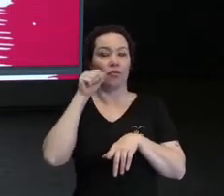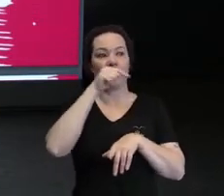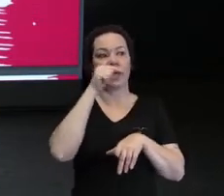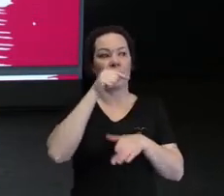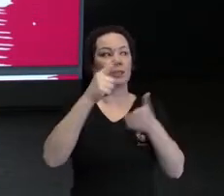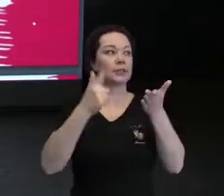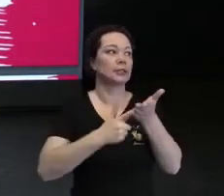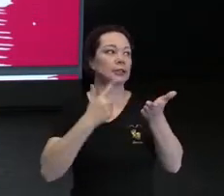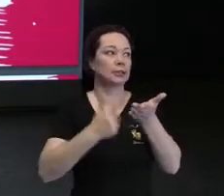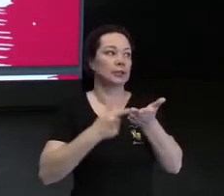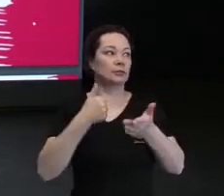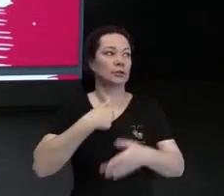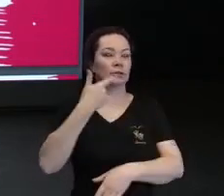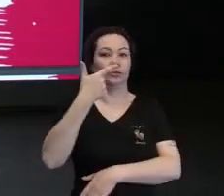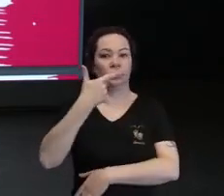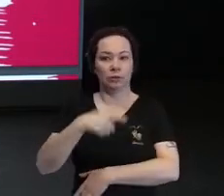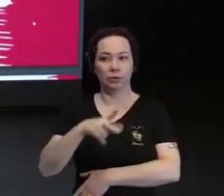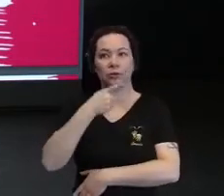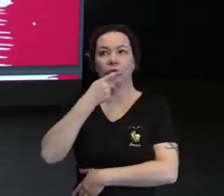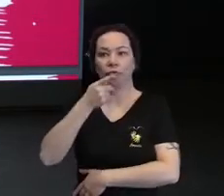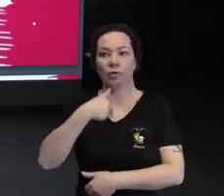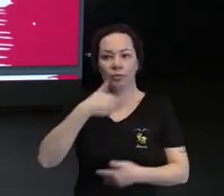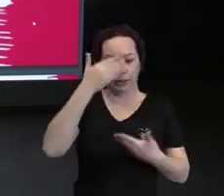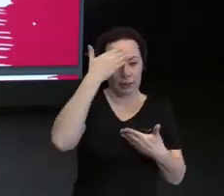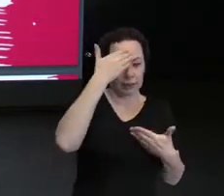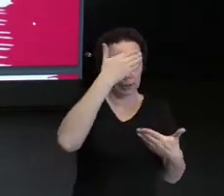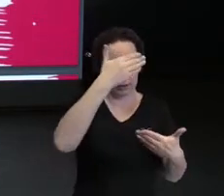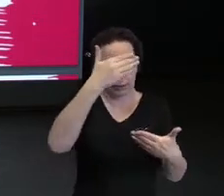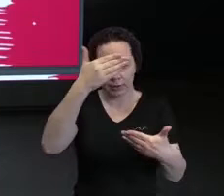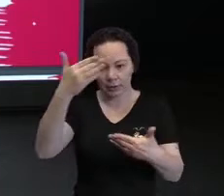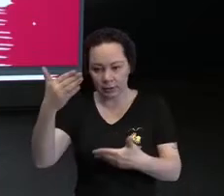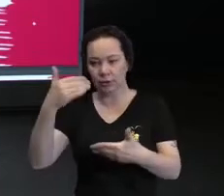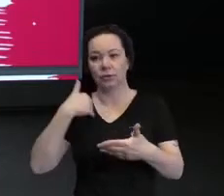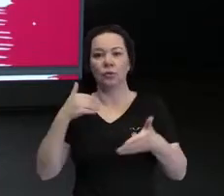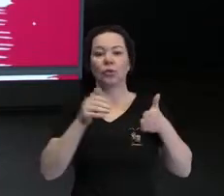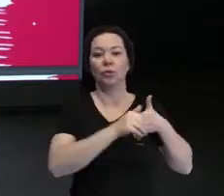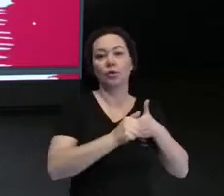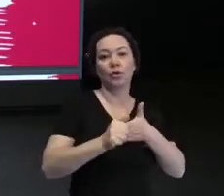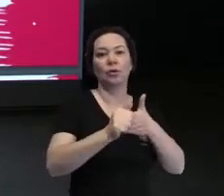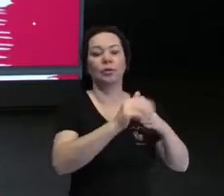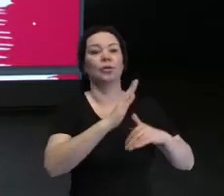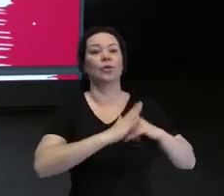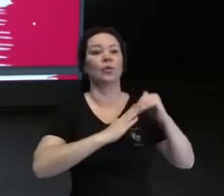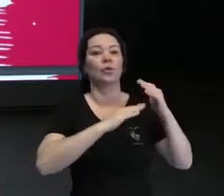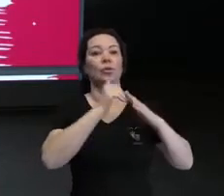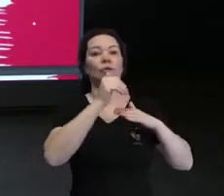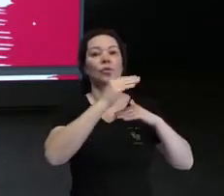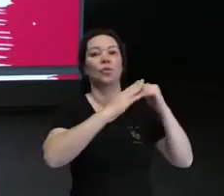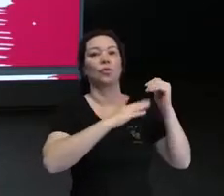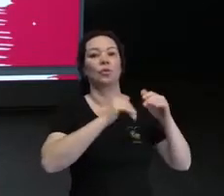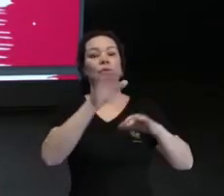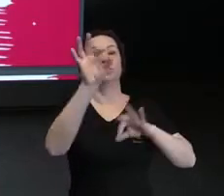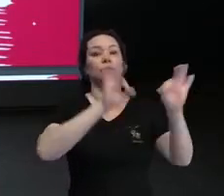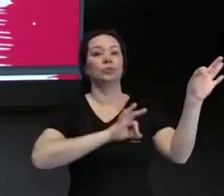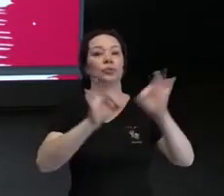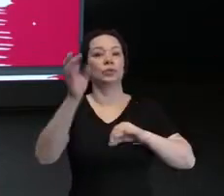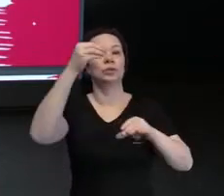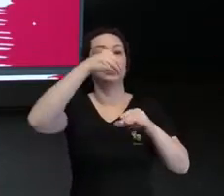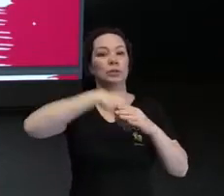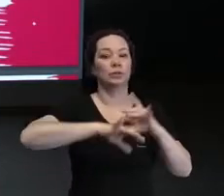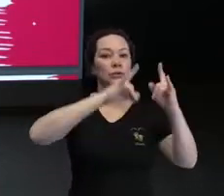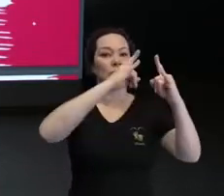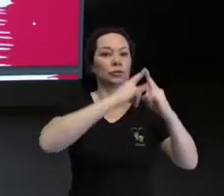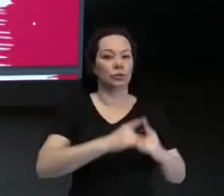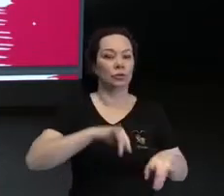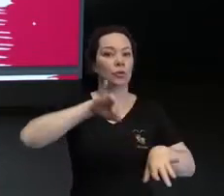livro, eu de novo falo da minha gratidão de poder ter acompanhado a construção desse projeto dentro da Associação Carpe Diem.